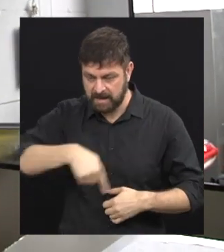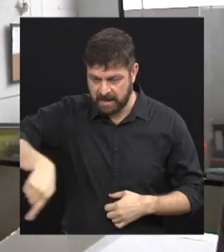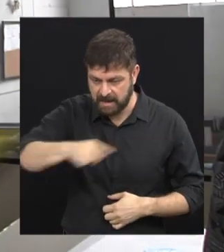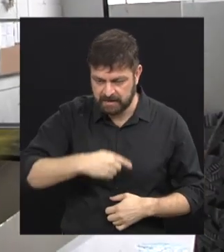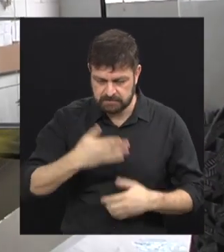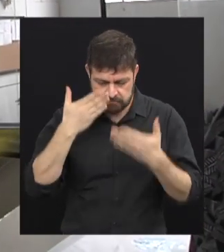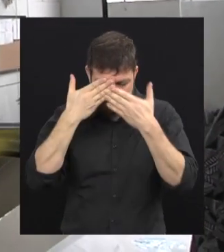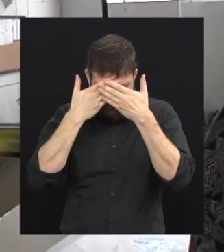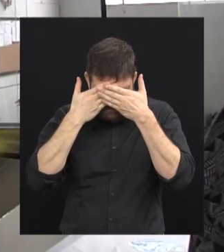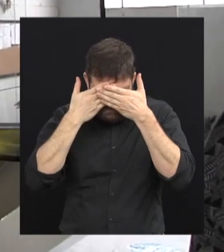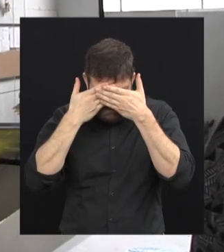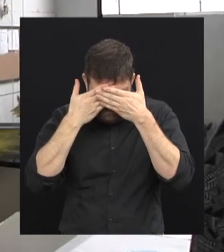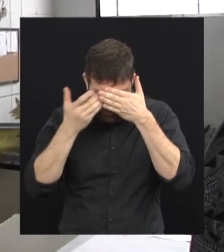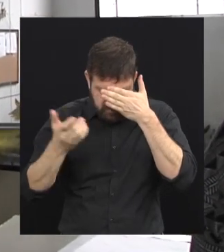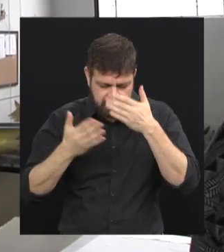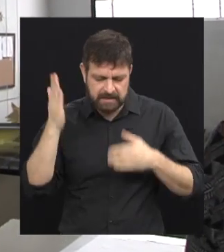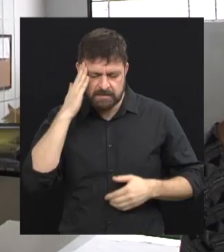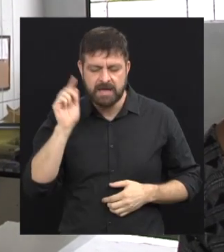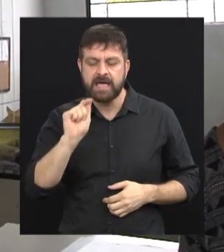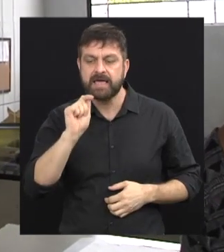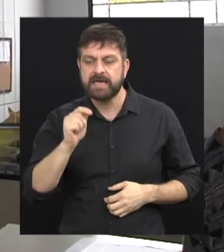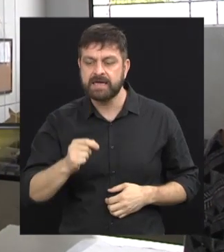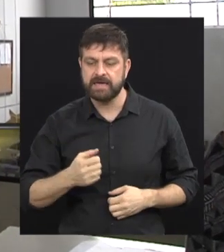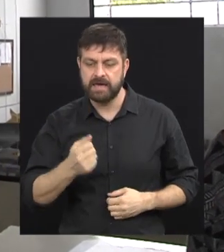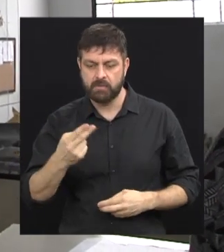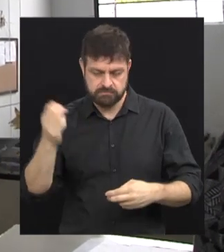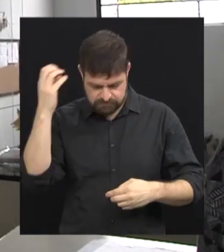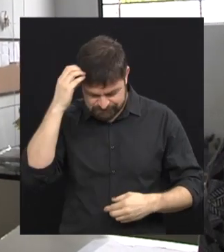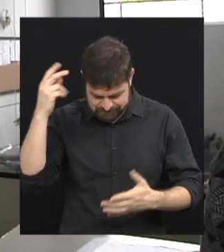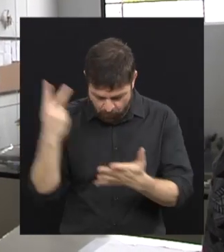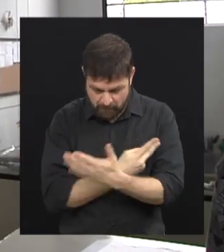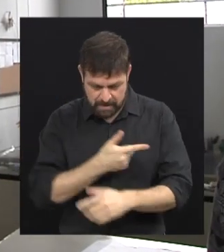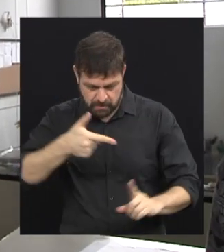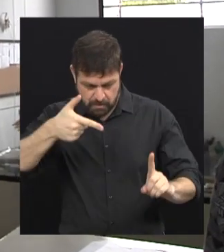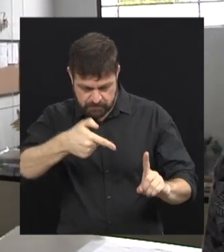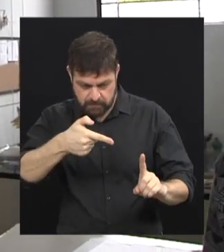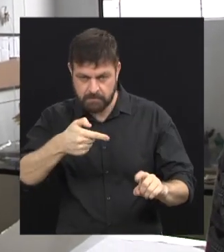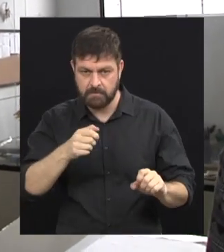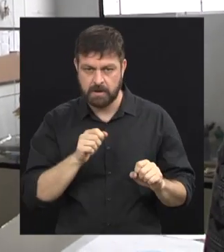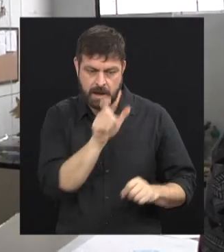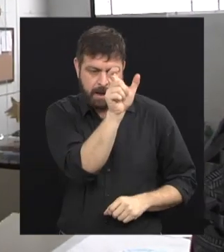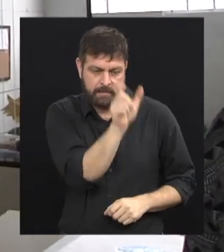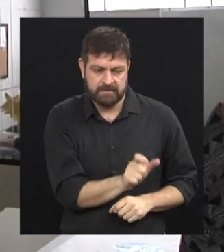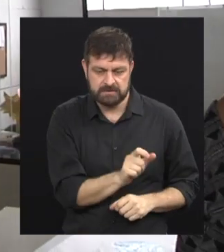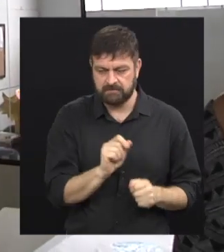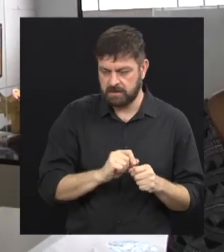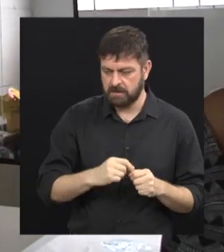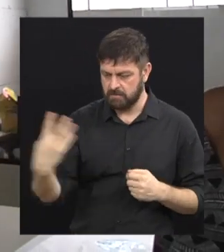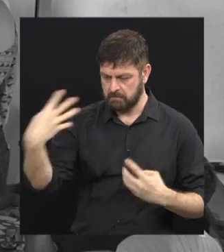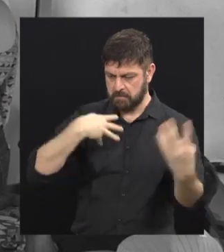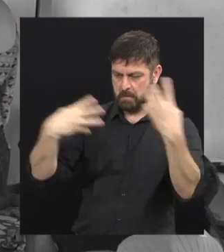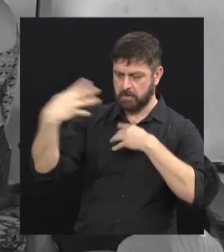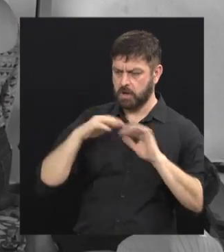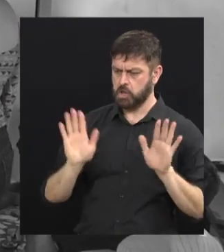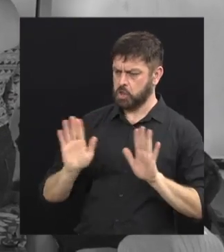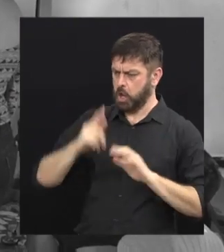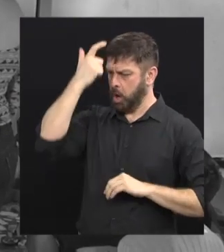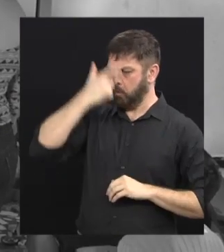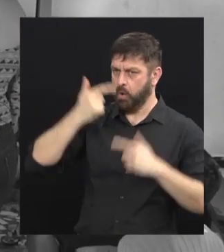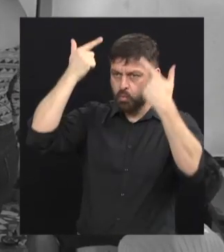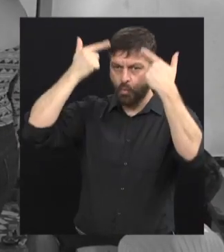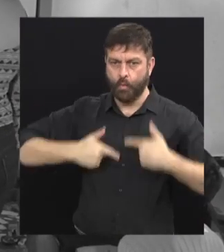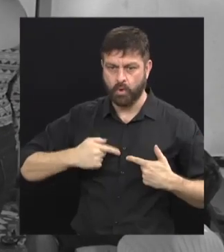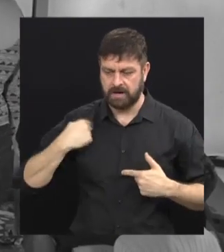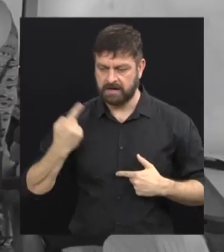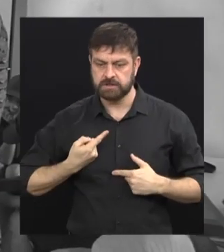os olhos e nós tentamos apontar quem que é o assassino. Aí o assassino ele pode usar de termos pra se defender. Aí a gente